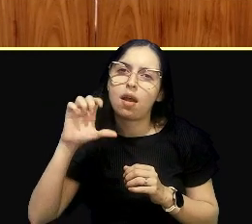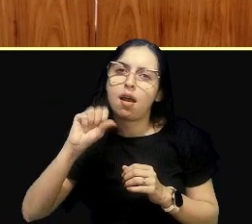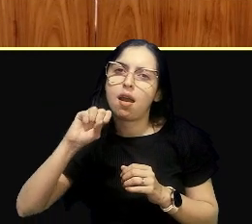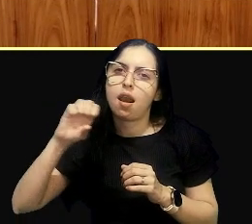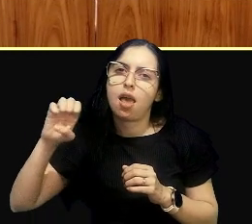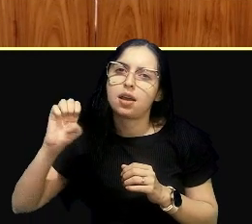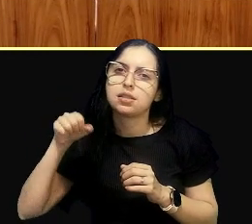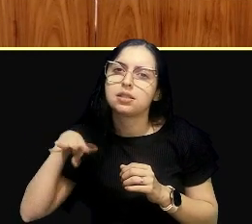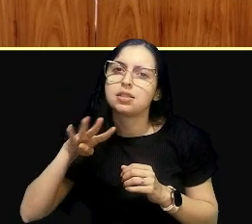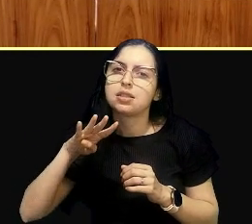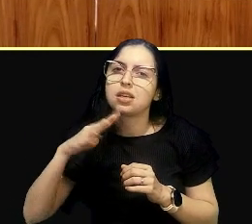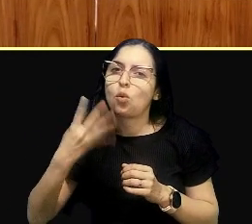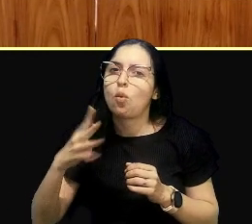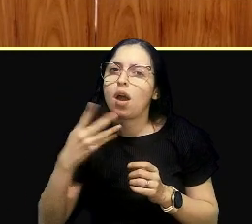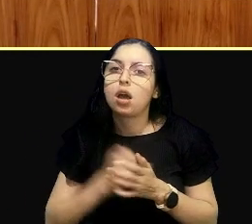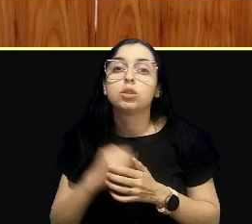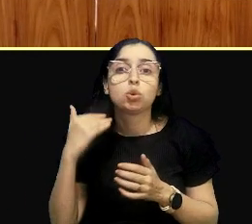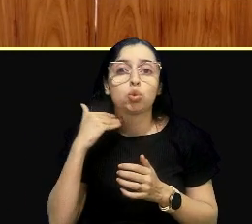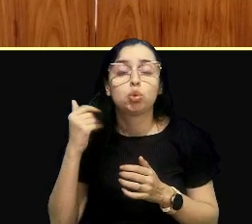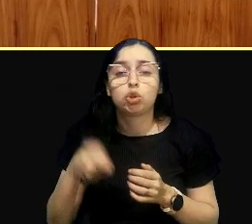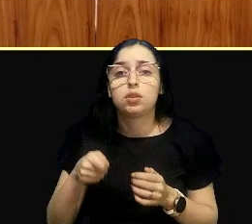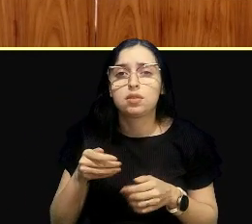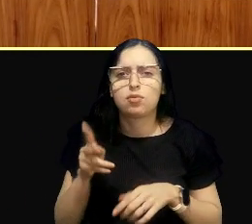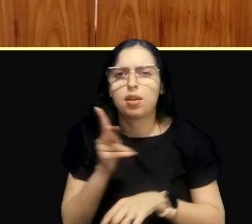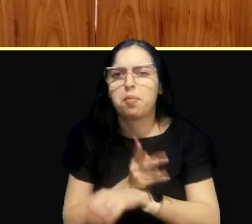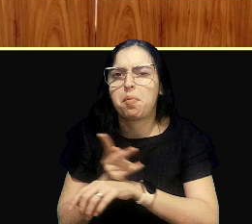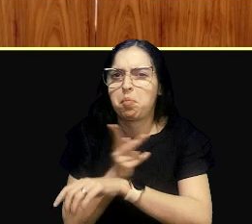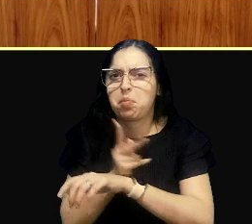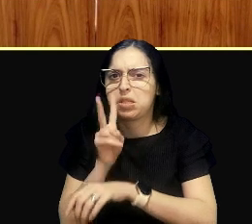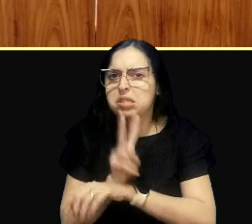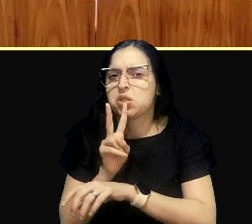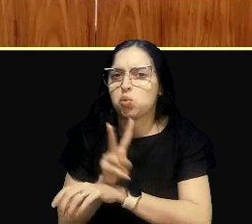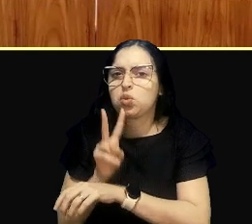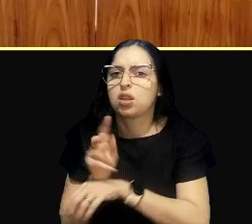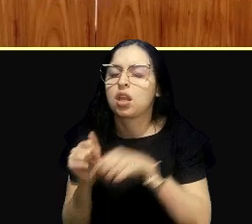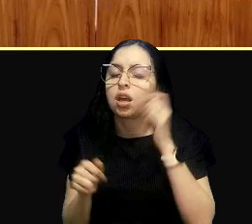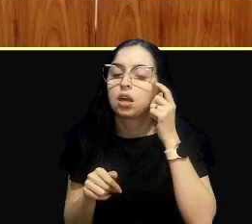por isso, se o juiz vai lá, fazer uma inspeção, é,